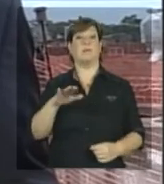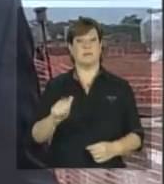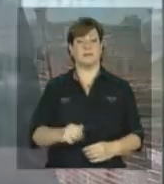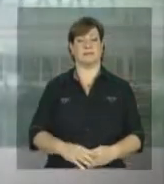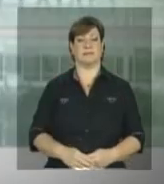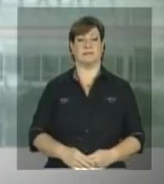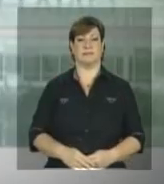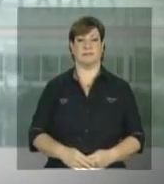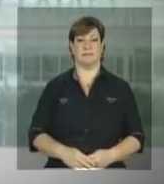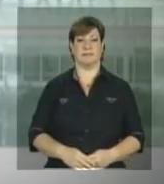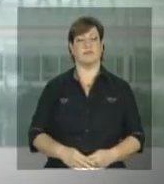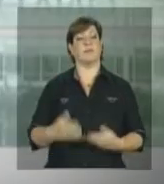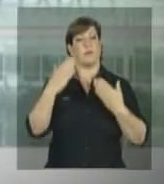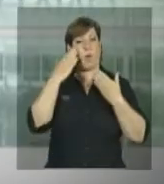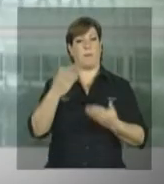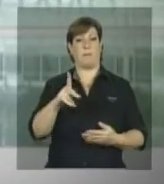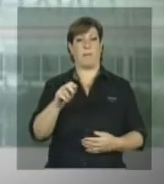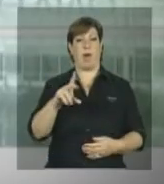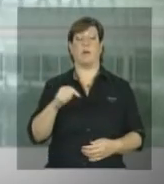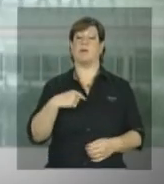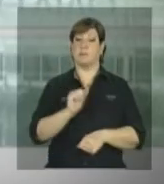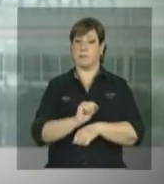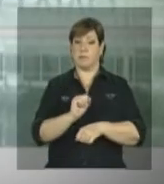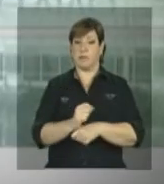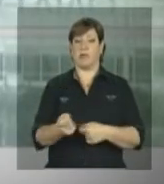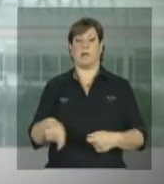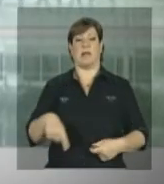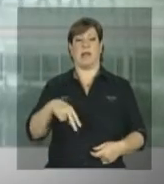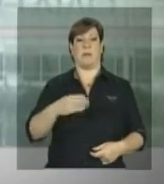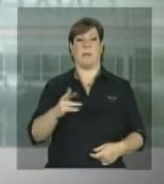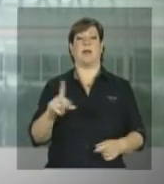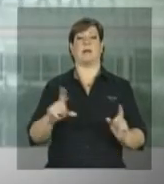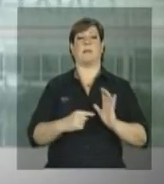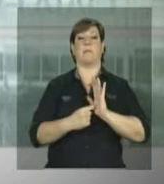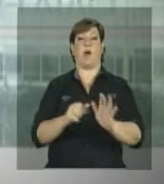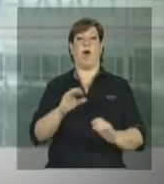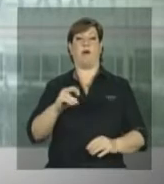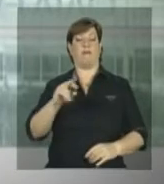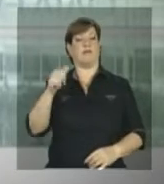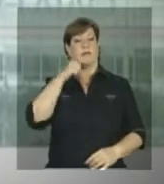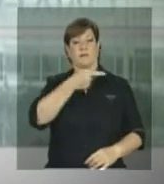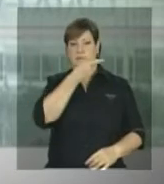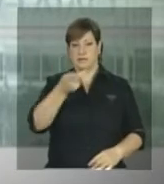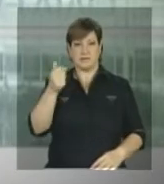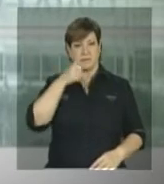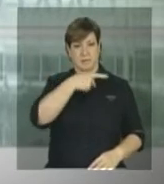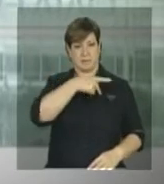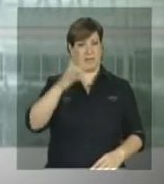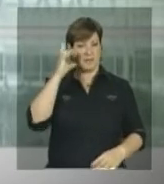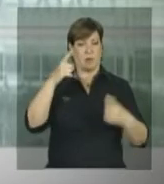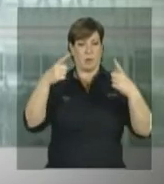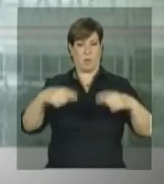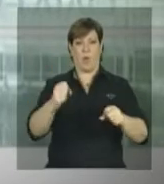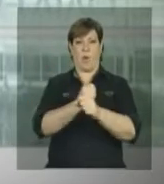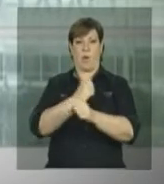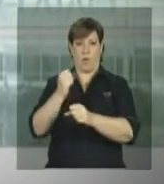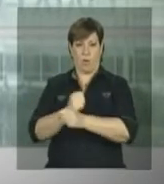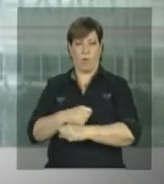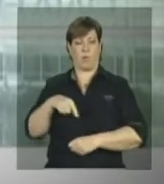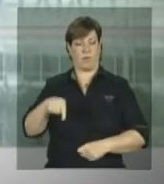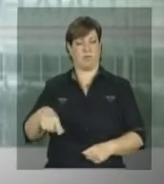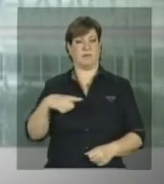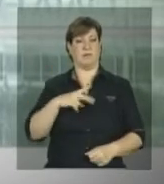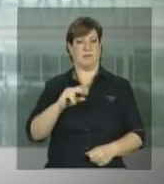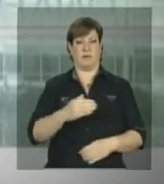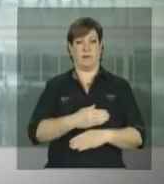Lúcia. Obrigada, Paulo. E daqui a pouco a NBR transmite ao vivo a visita da presidenta Dilma às obras do eixo